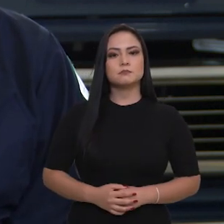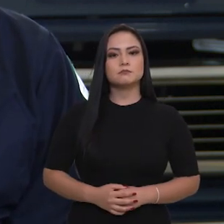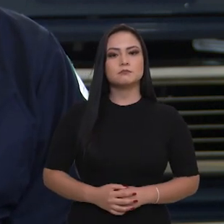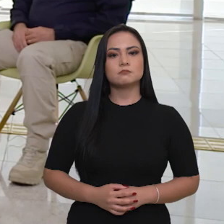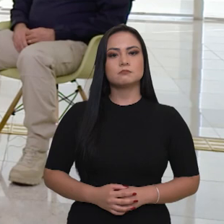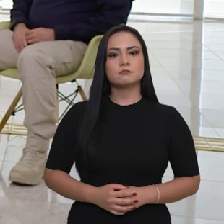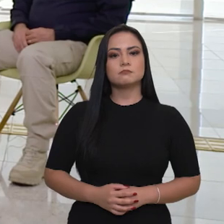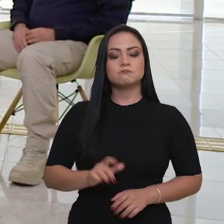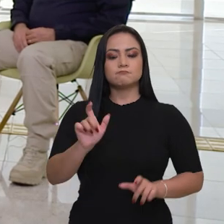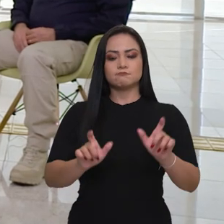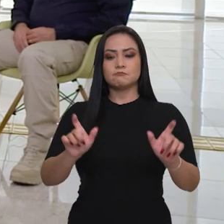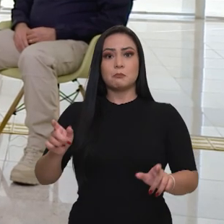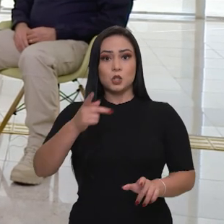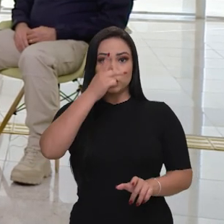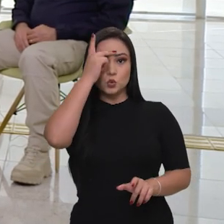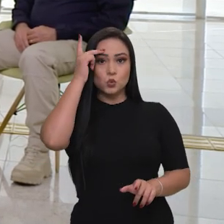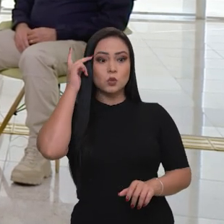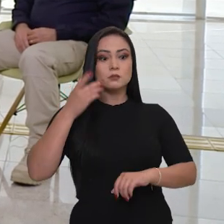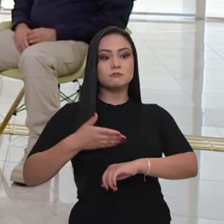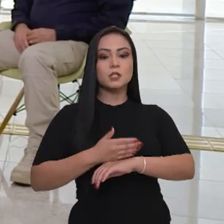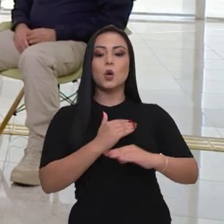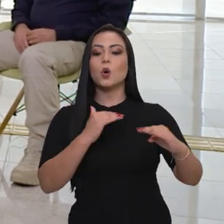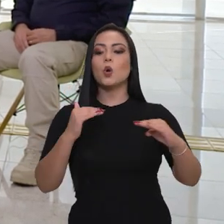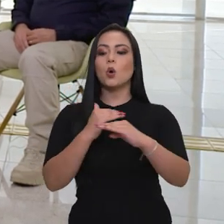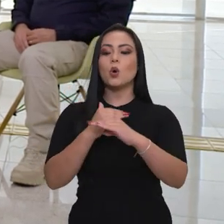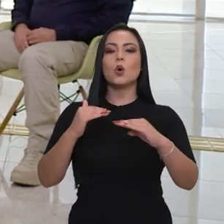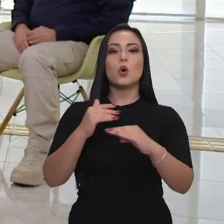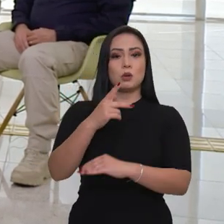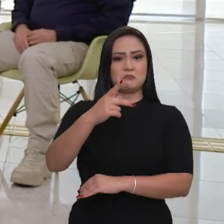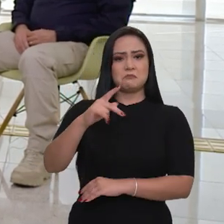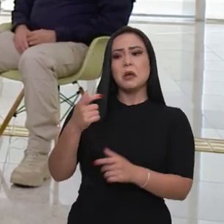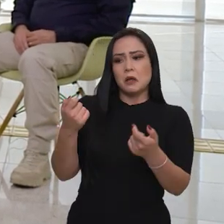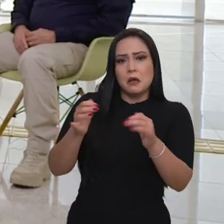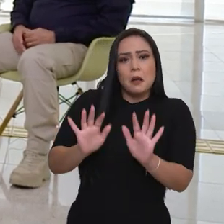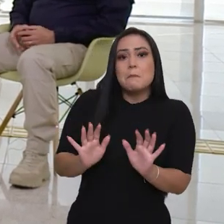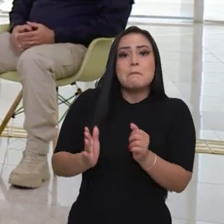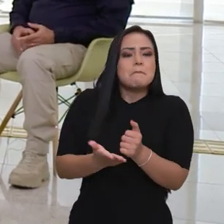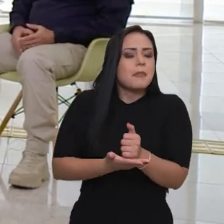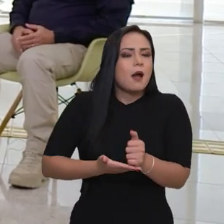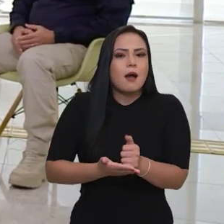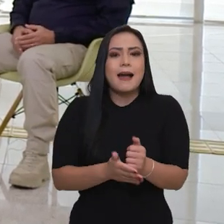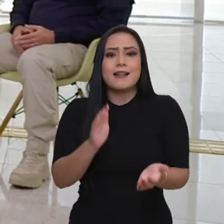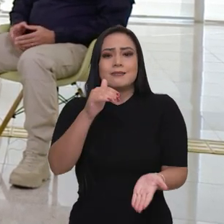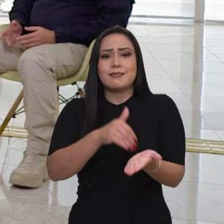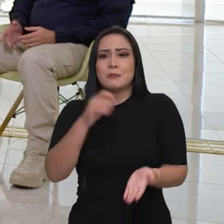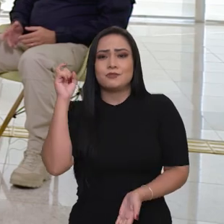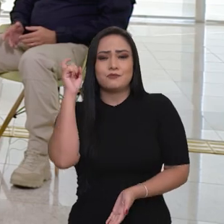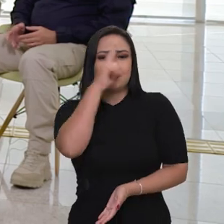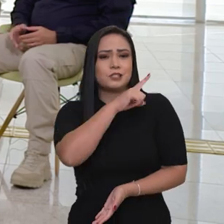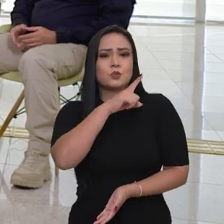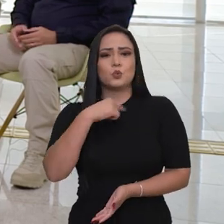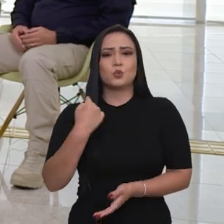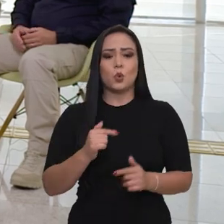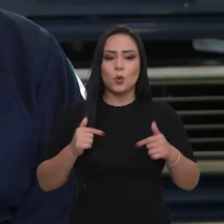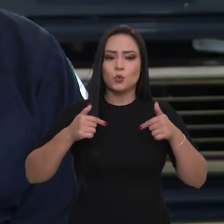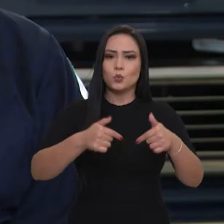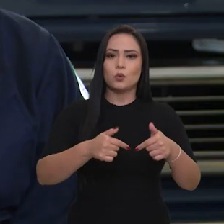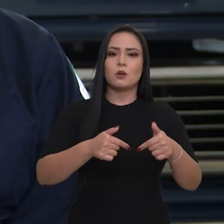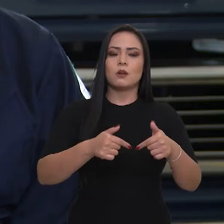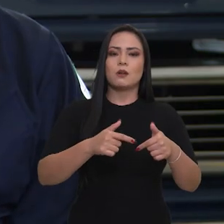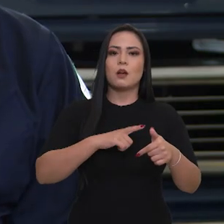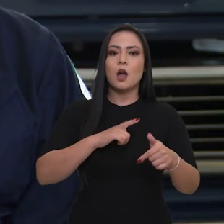Assistimos aos usuários da rodovia nas suas necessidades mais básicas até as mais complexas. Nós